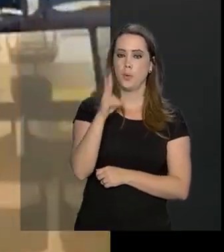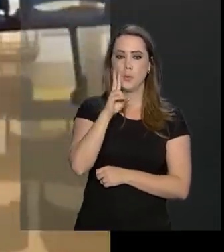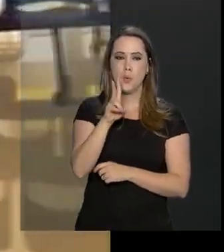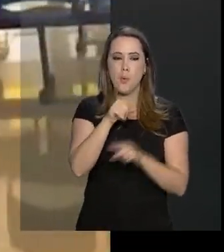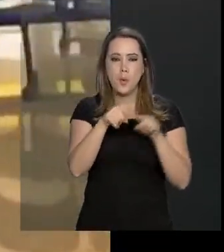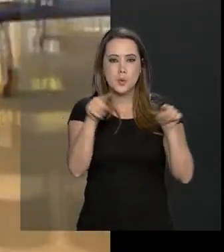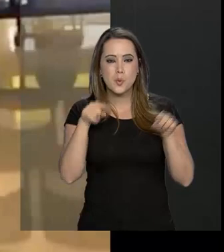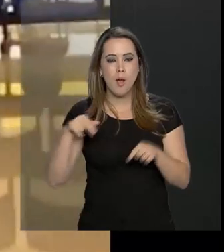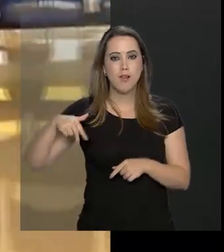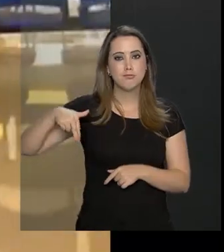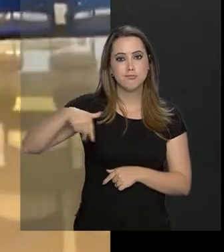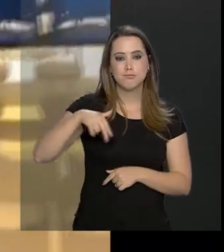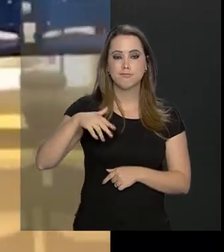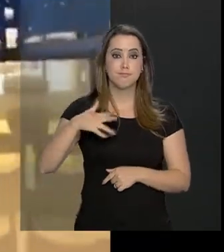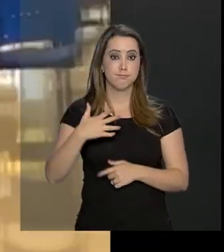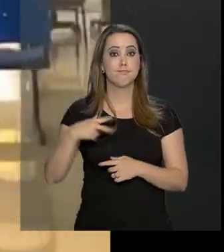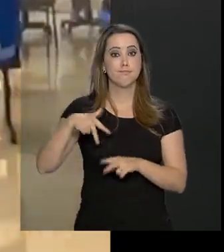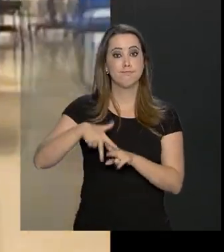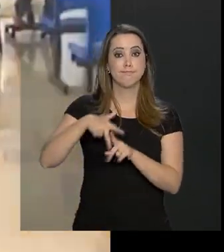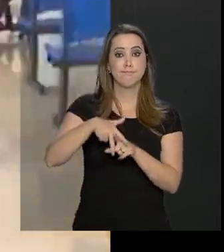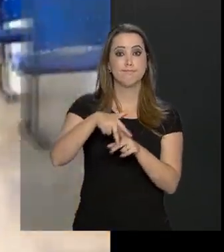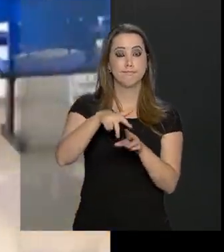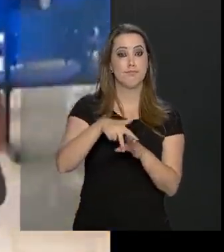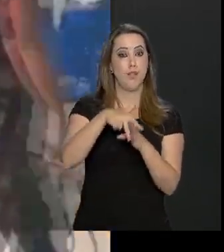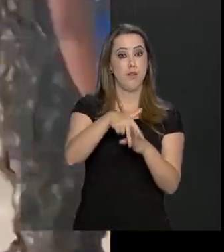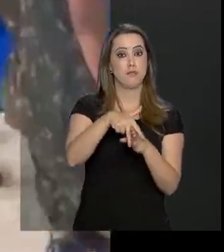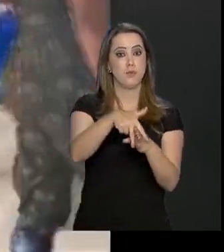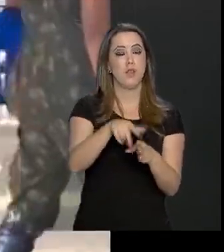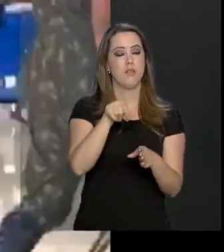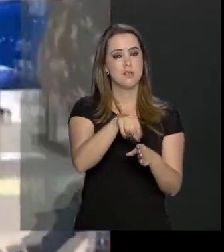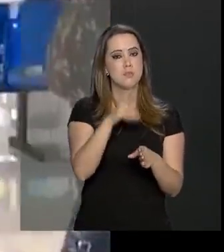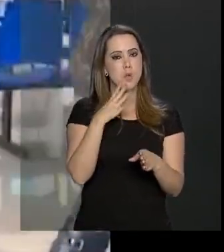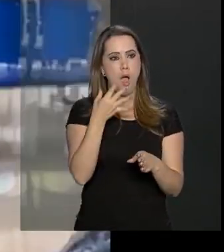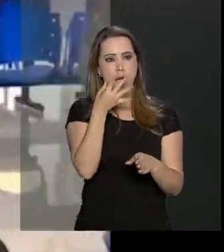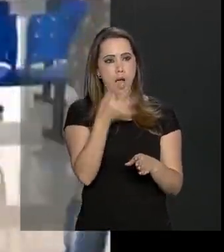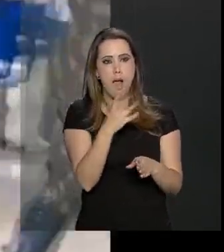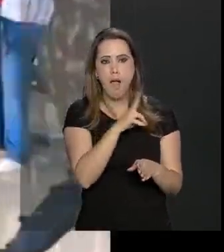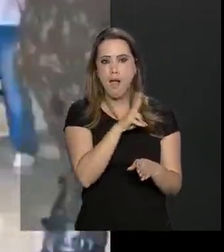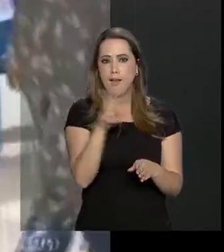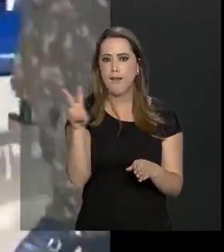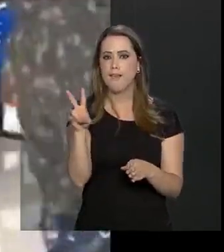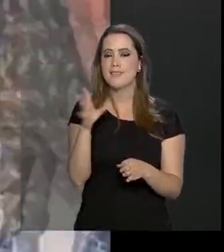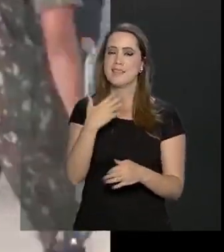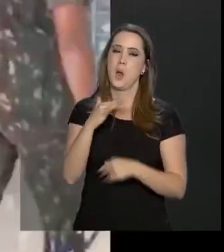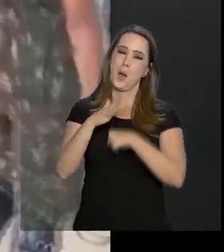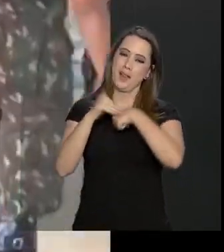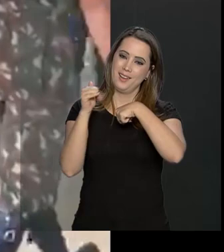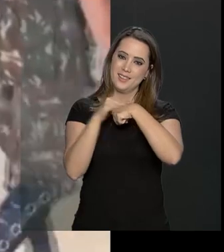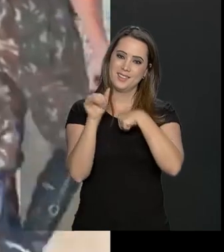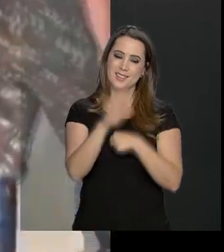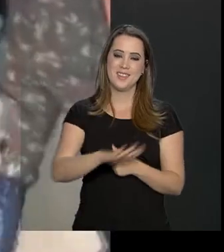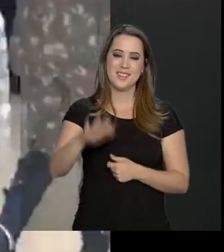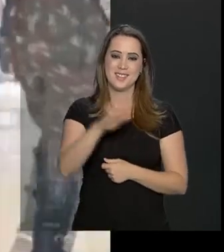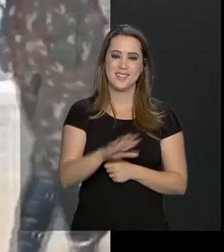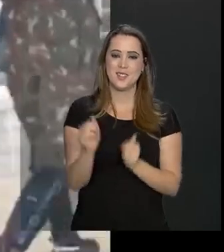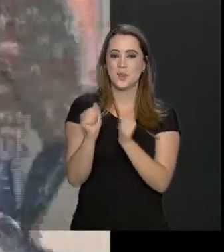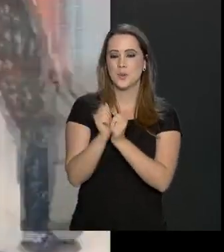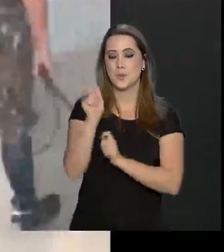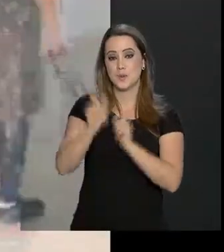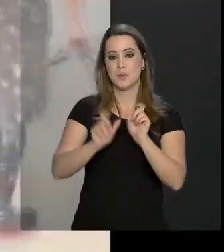quartos, andou pelos corredores e chamou a atenção. Oportuno ganhou o carinho dos pequenos pacientes, dos